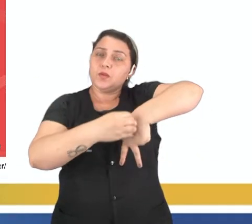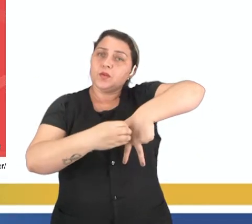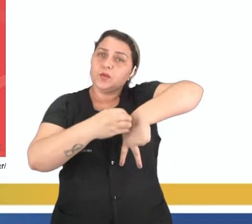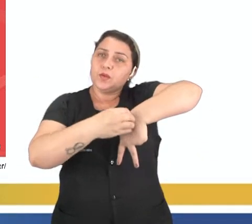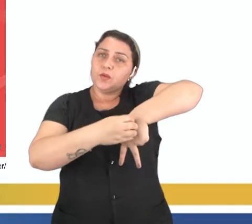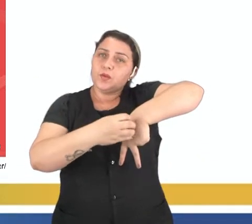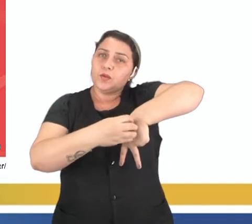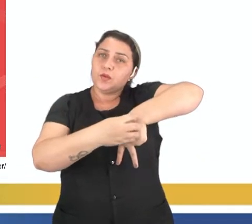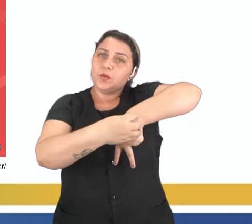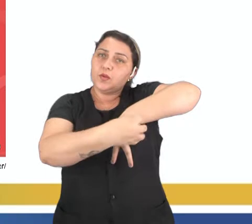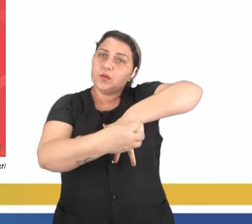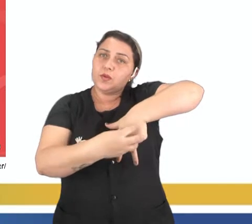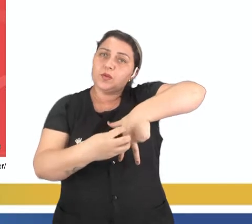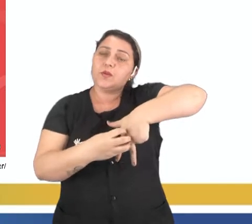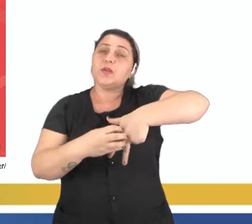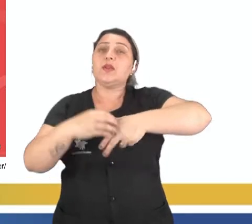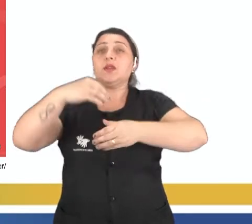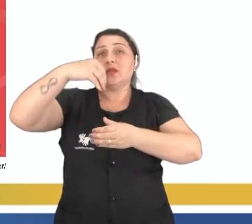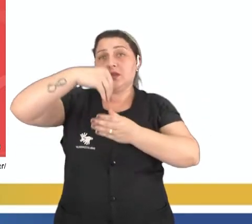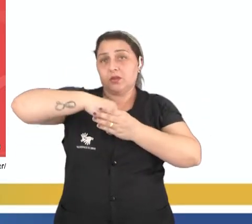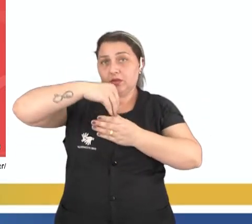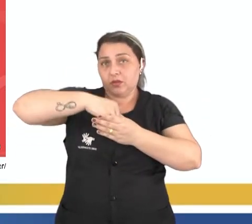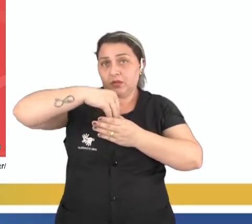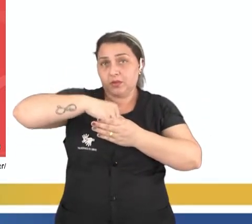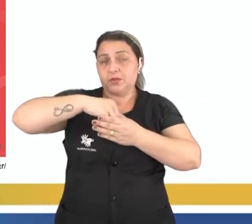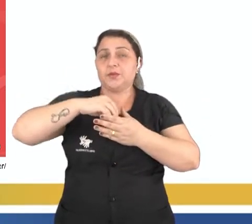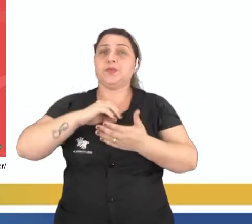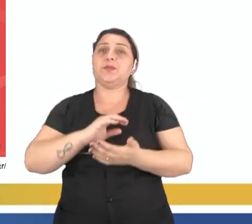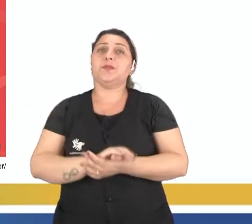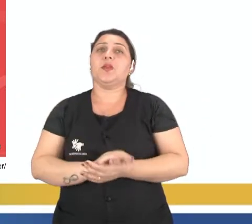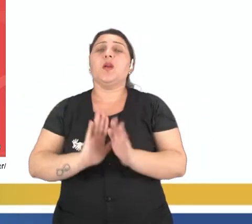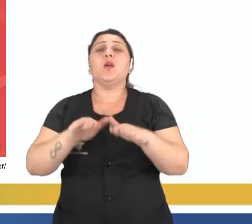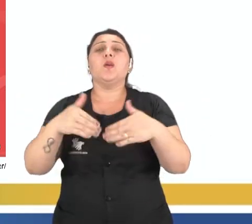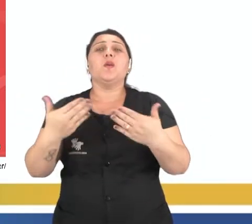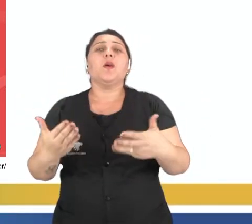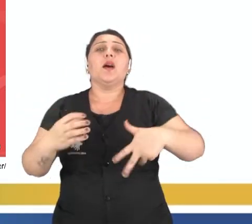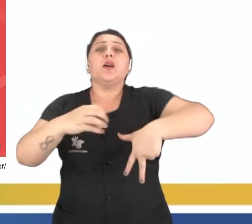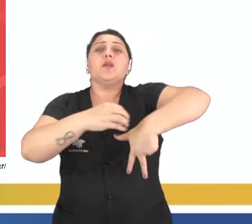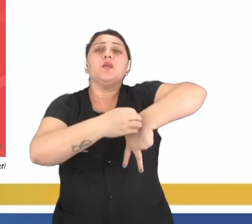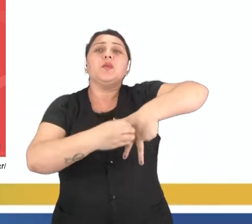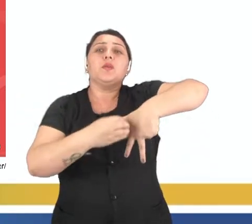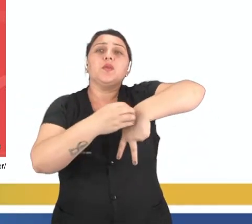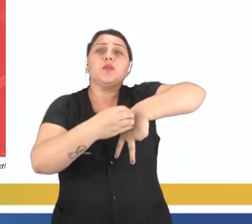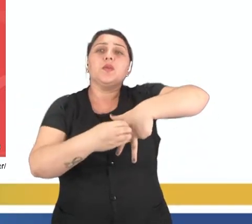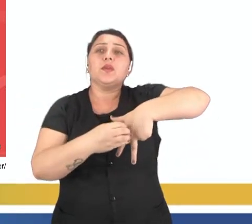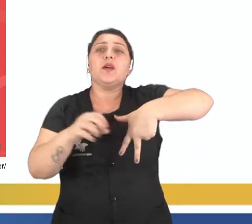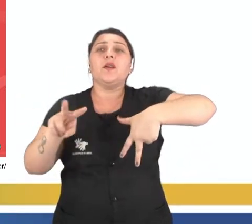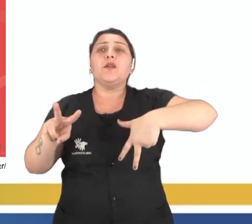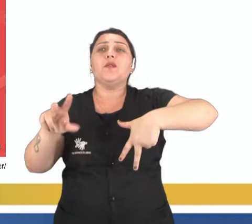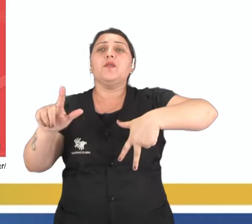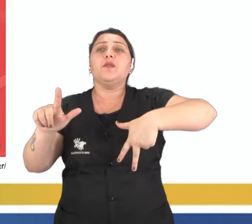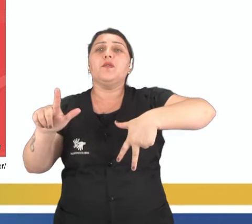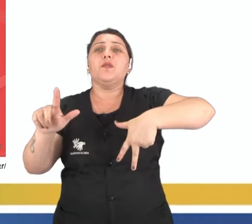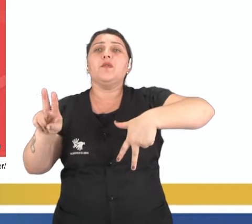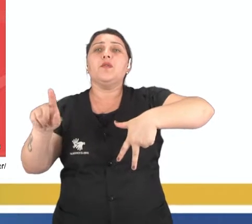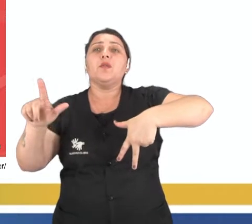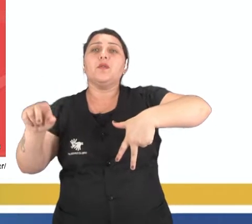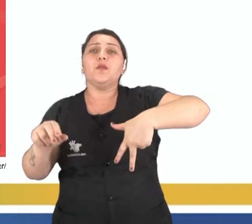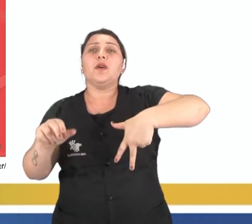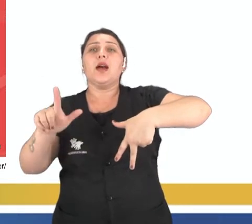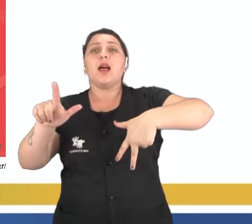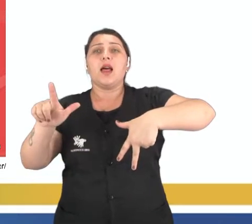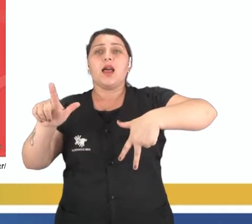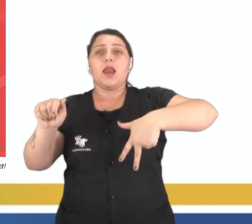localizados externamente. E quais são esses órgãos que vão formar a vulva? Nós temos os